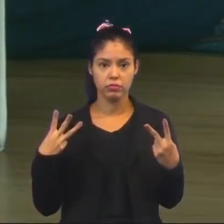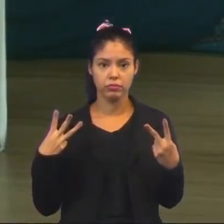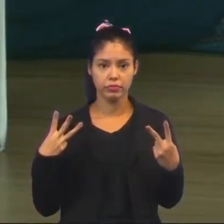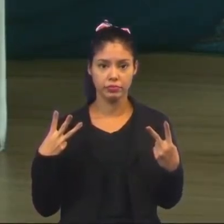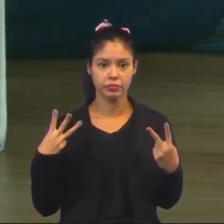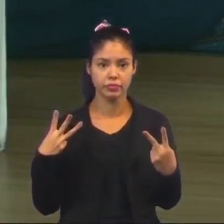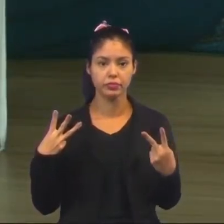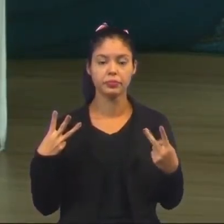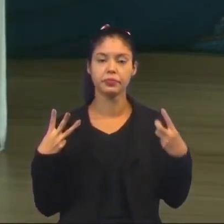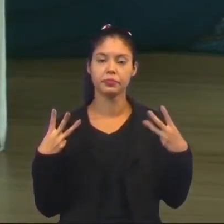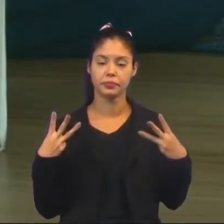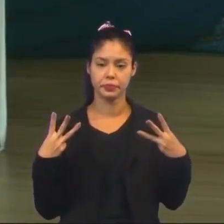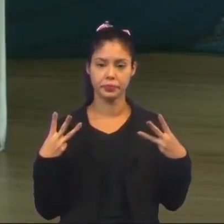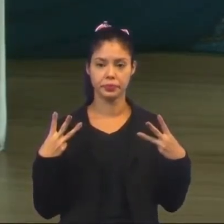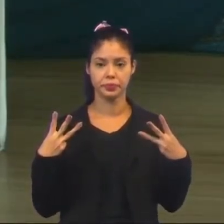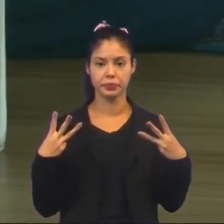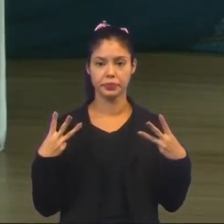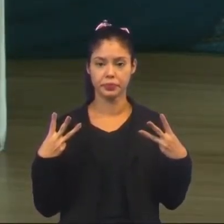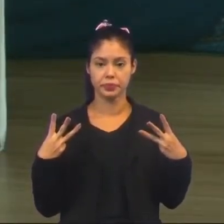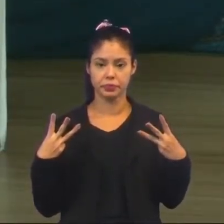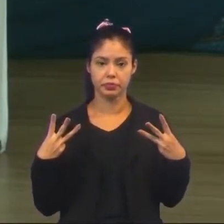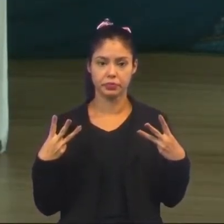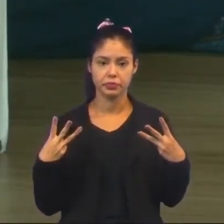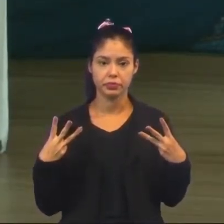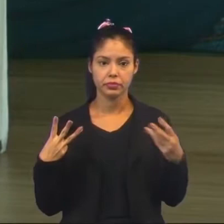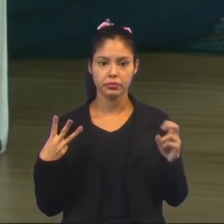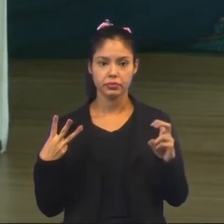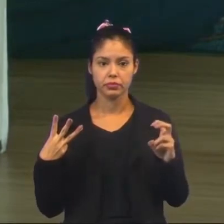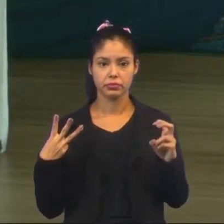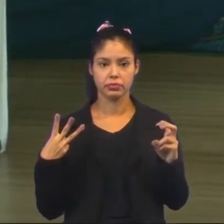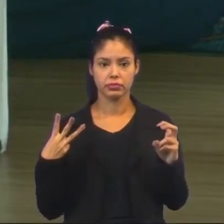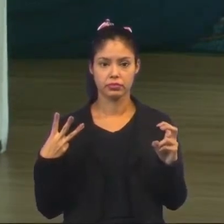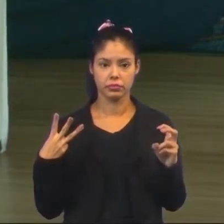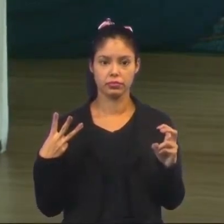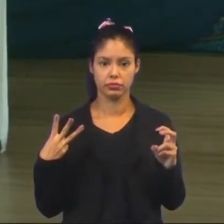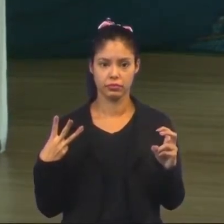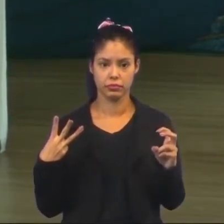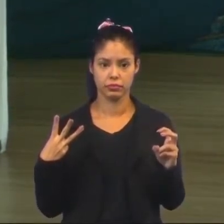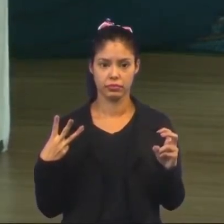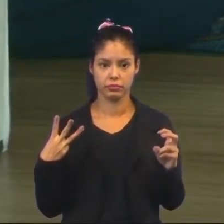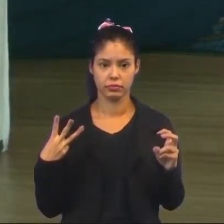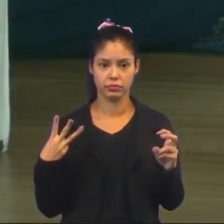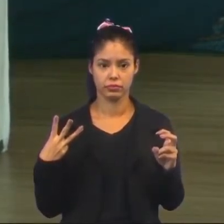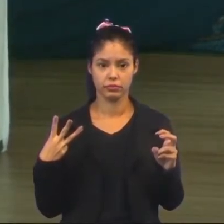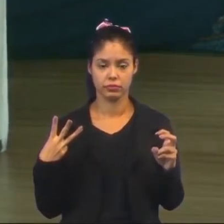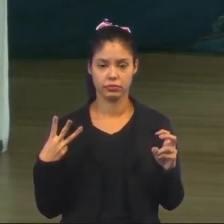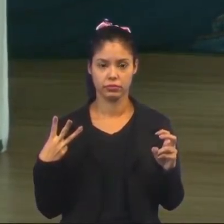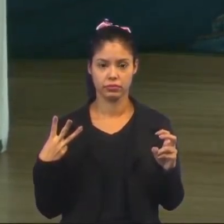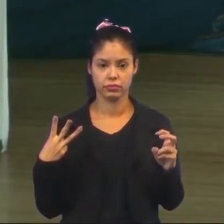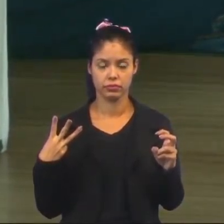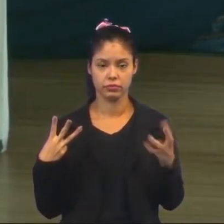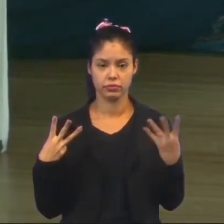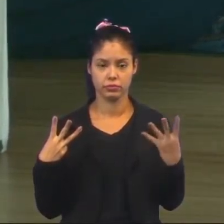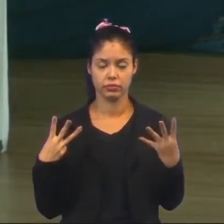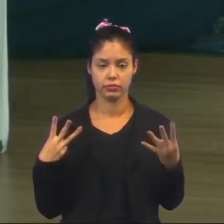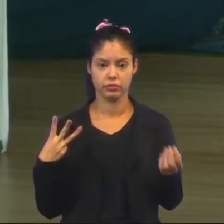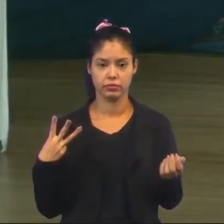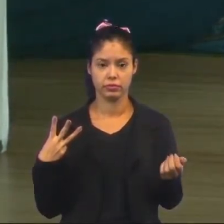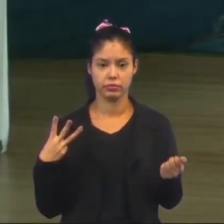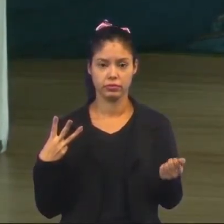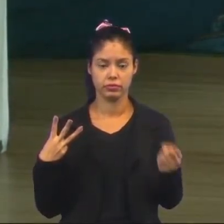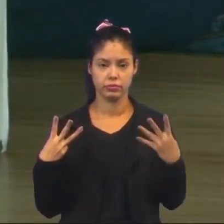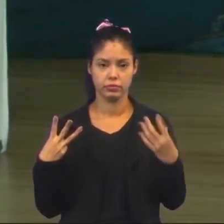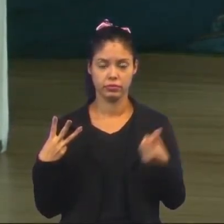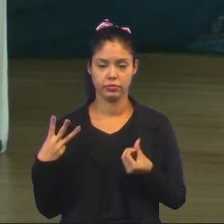o 3 com 3, com 5, com 4